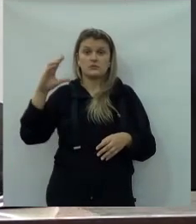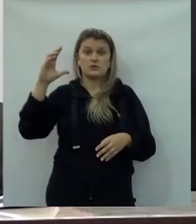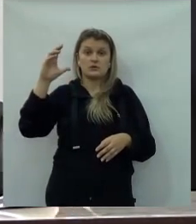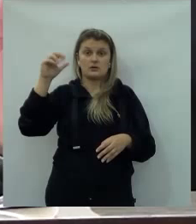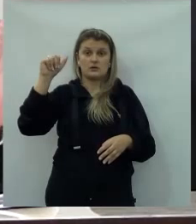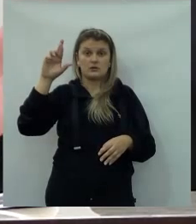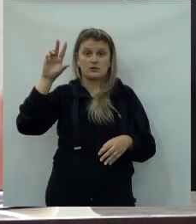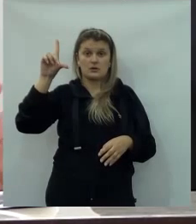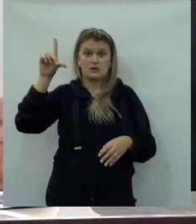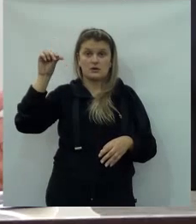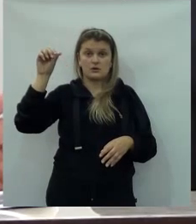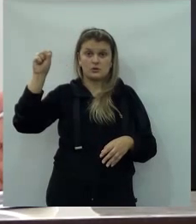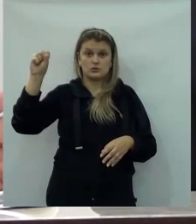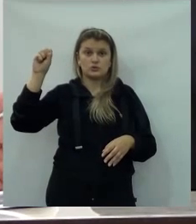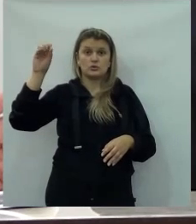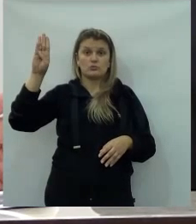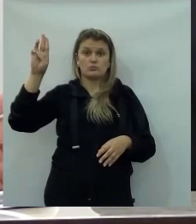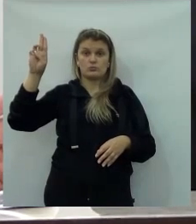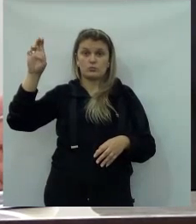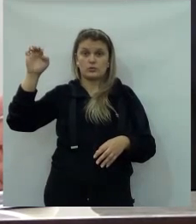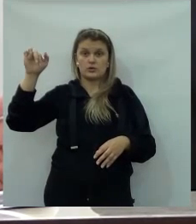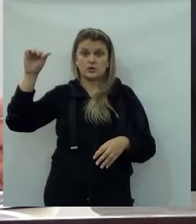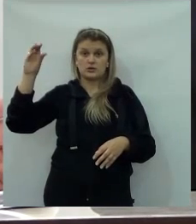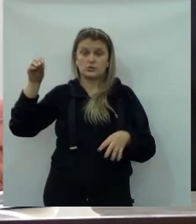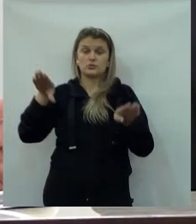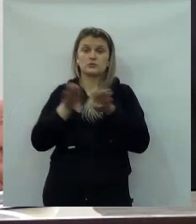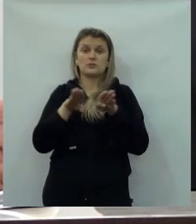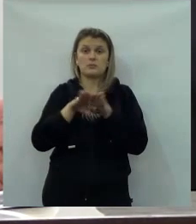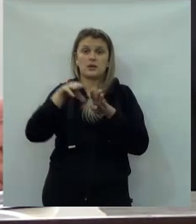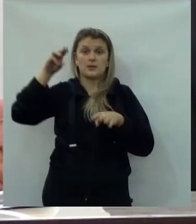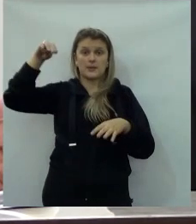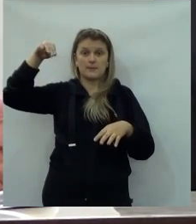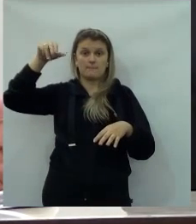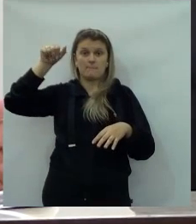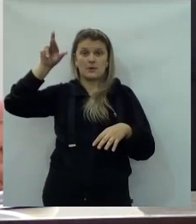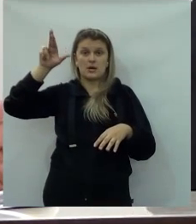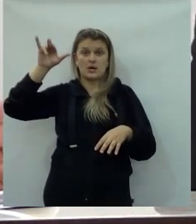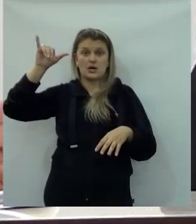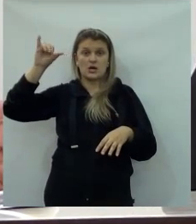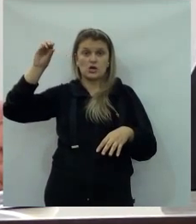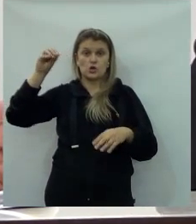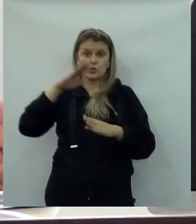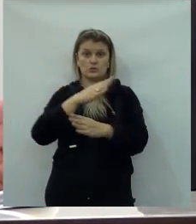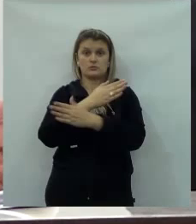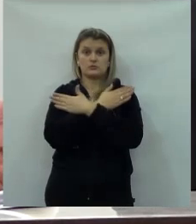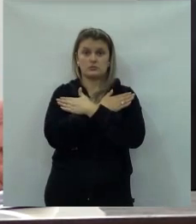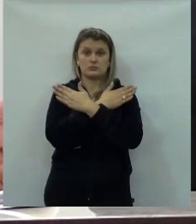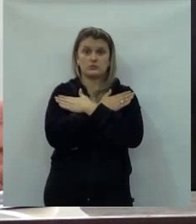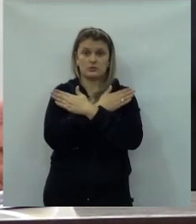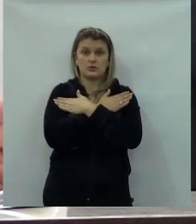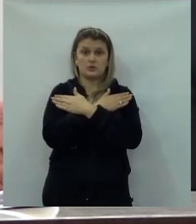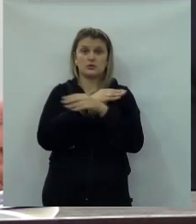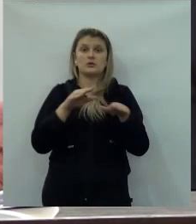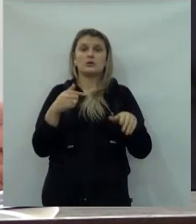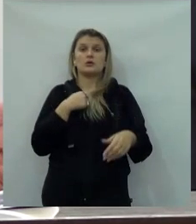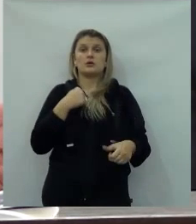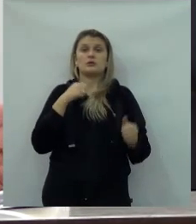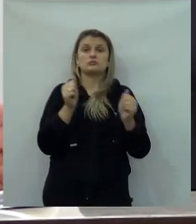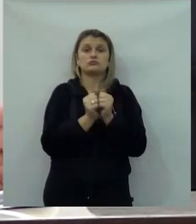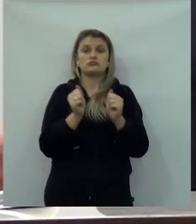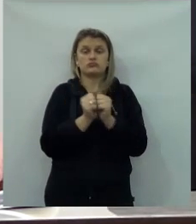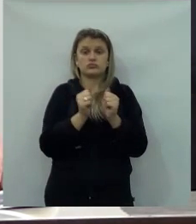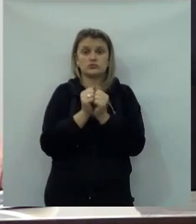o vereador Carlos Romeu Bueno, com o próprio vereador Mário da Caixa, que é do bairro São Bernardo,